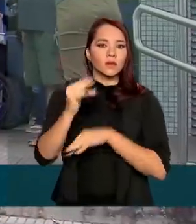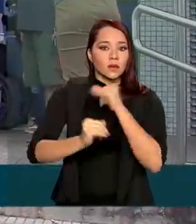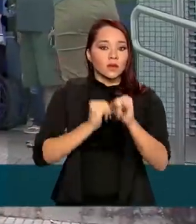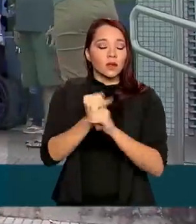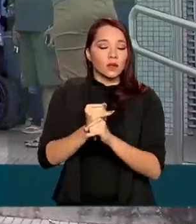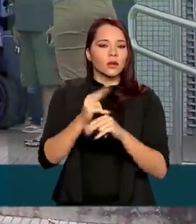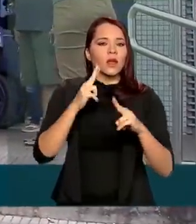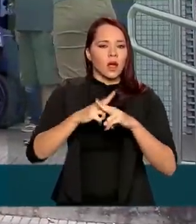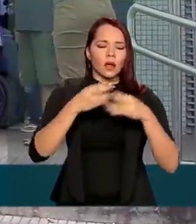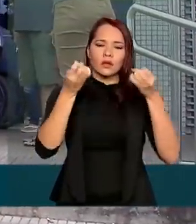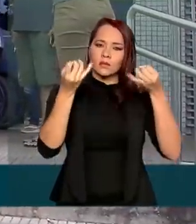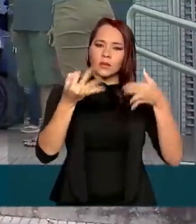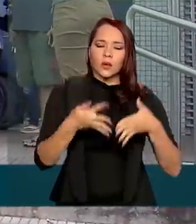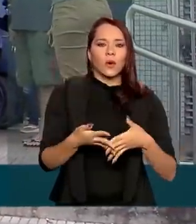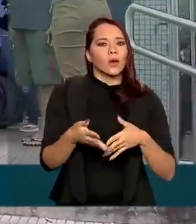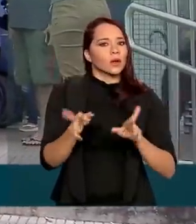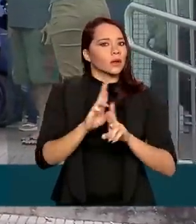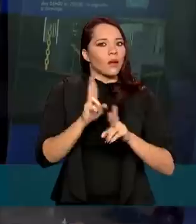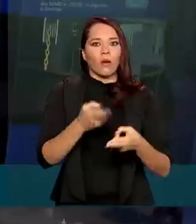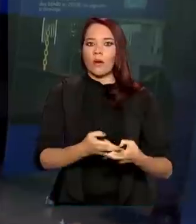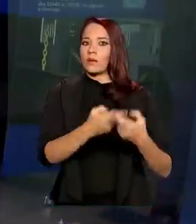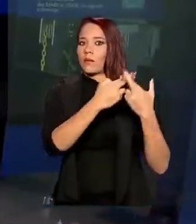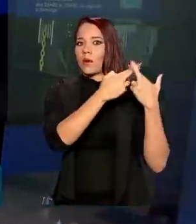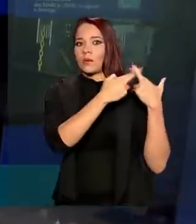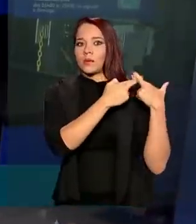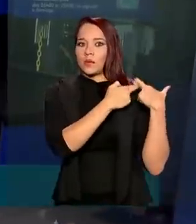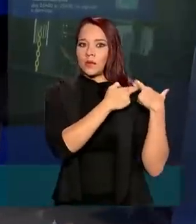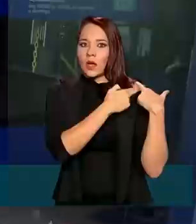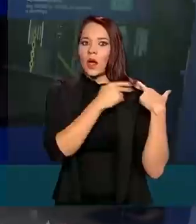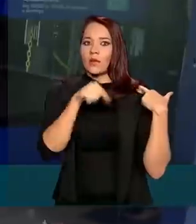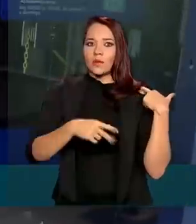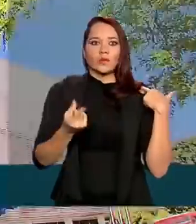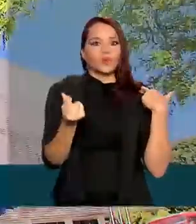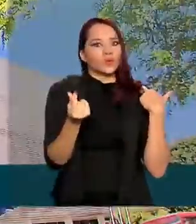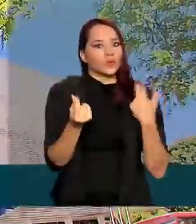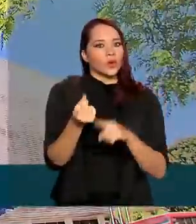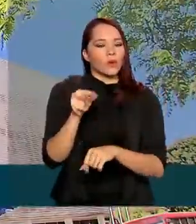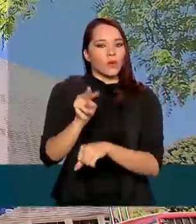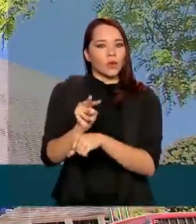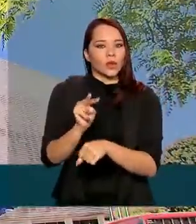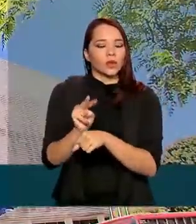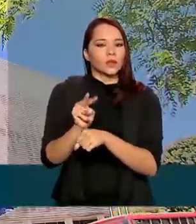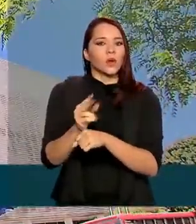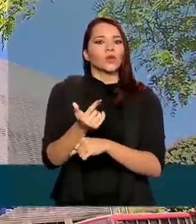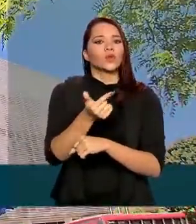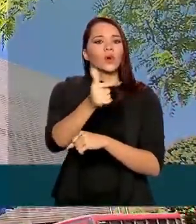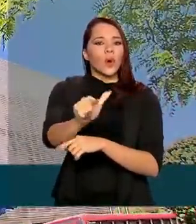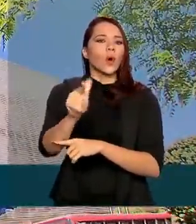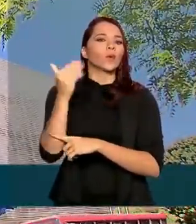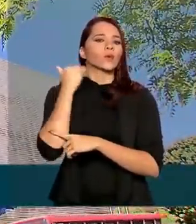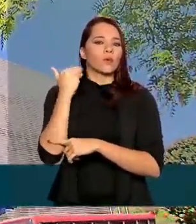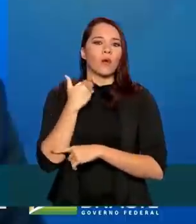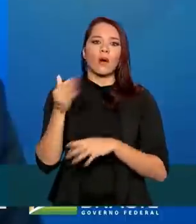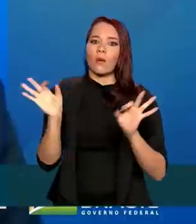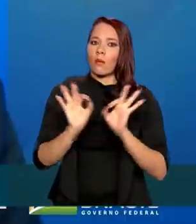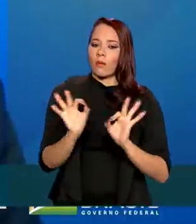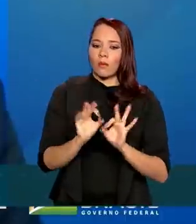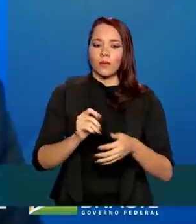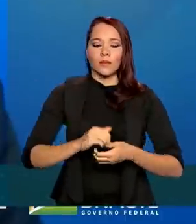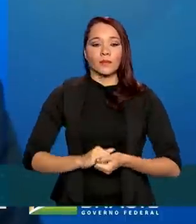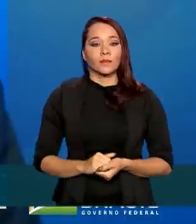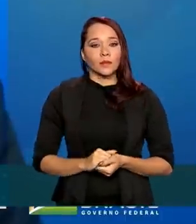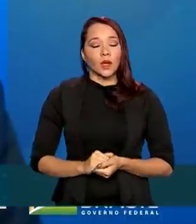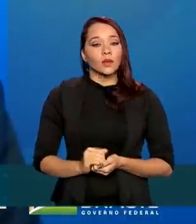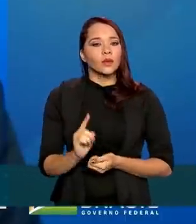a Caixa explica que não é a responsável pela custódia do dinheiro na conta de qualquer outra instituição financeira. O que a